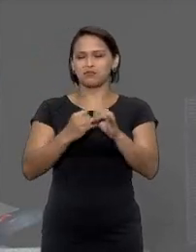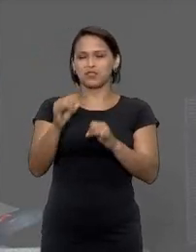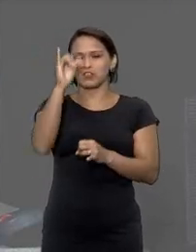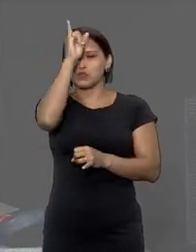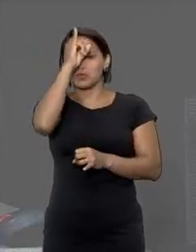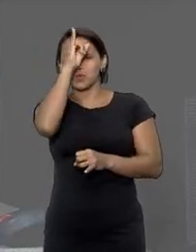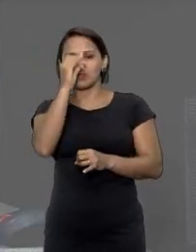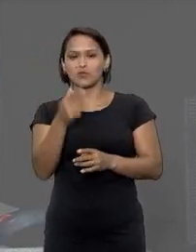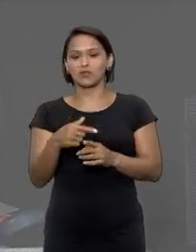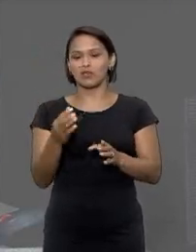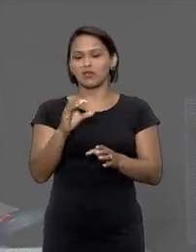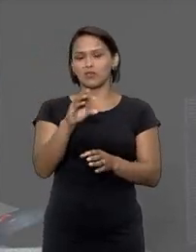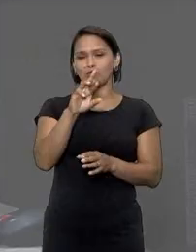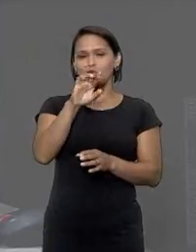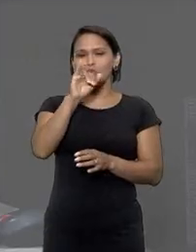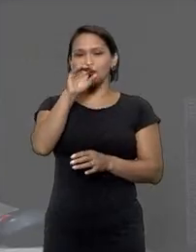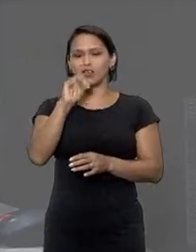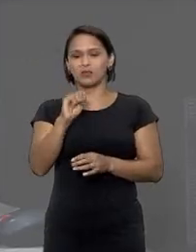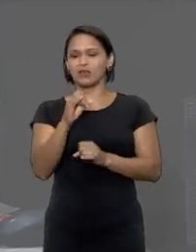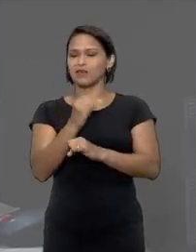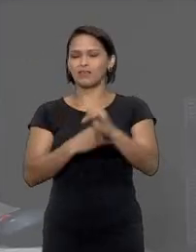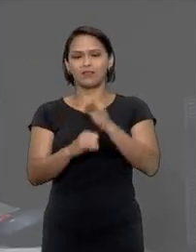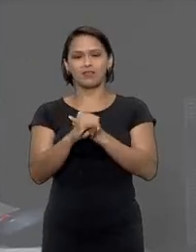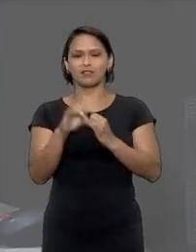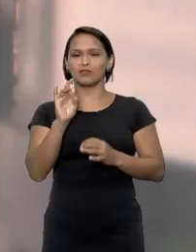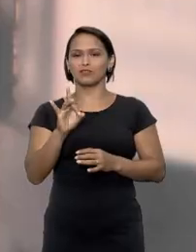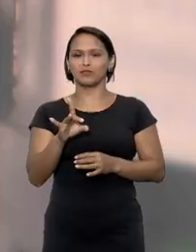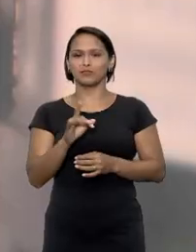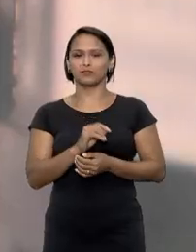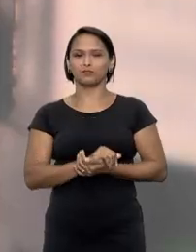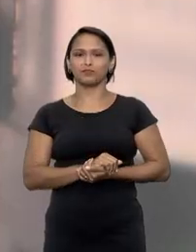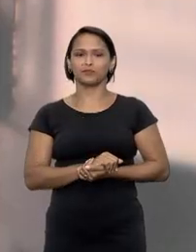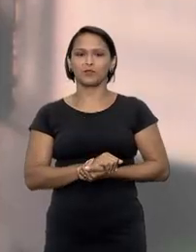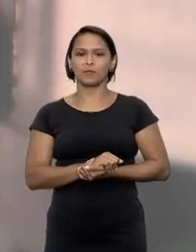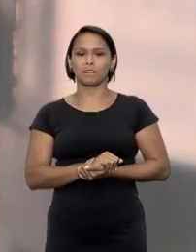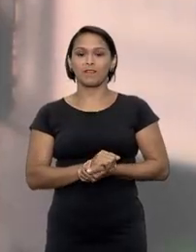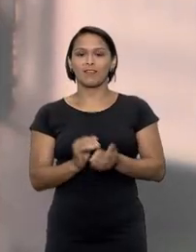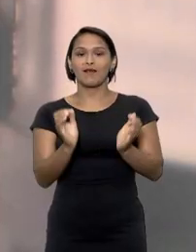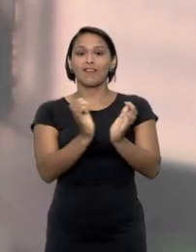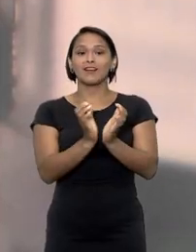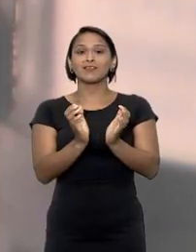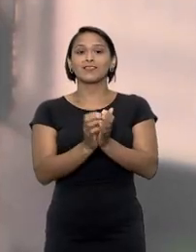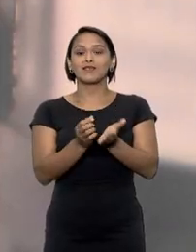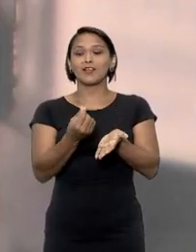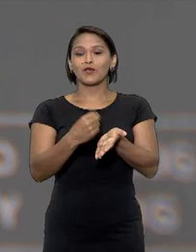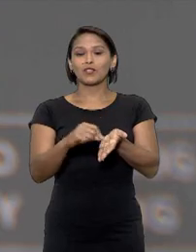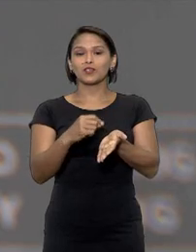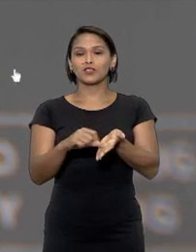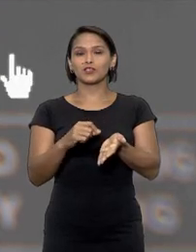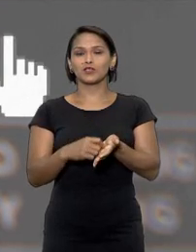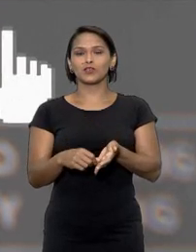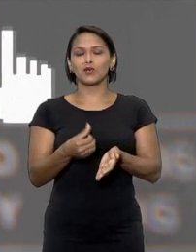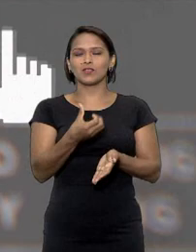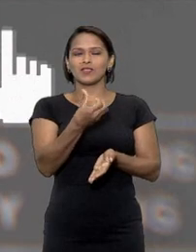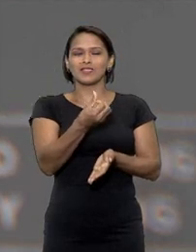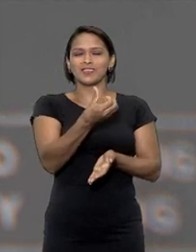da criminalidade e isso se reflete na internet. A central de atendimentos registrou em um ano